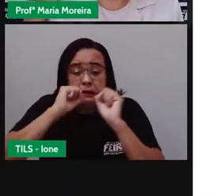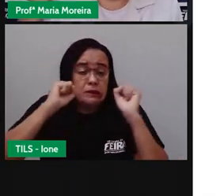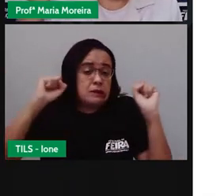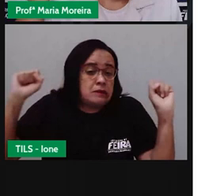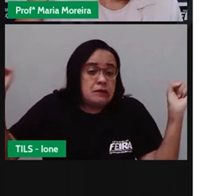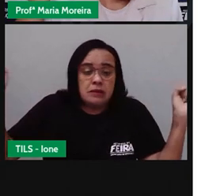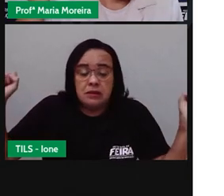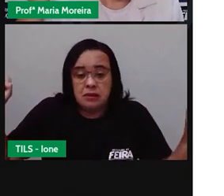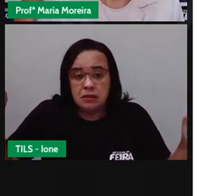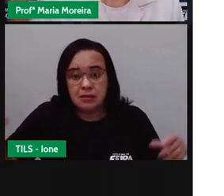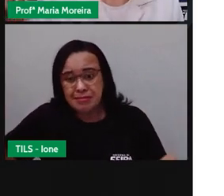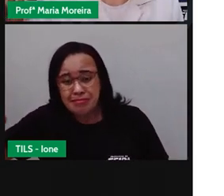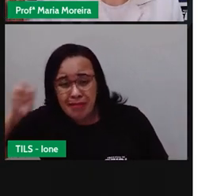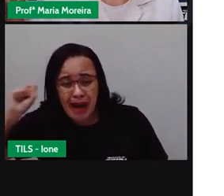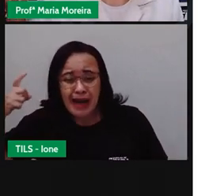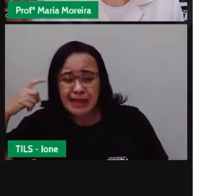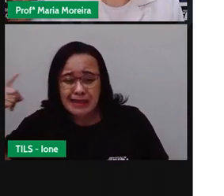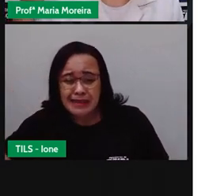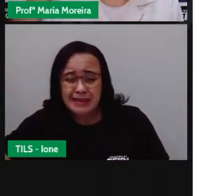poluição, ó.